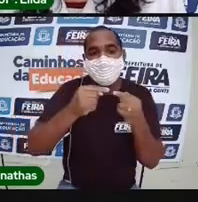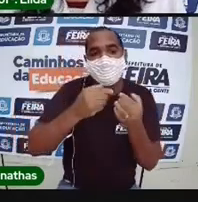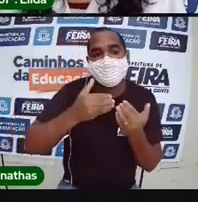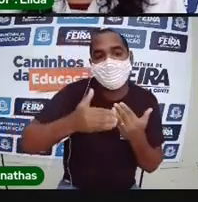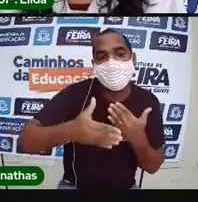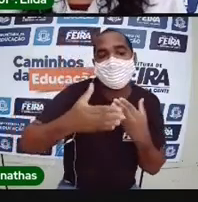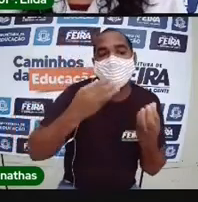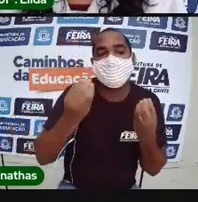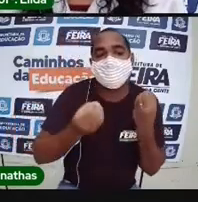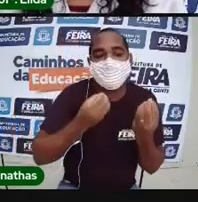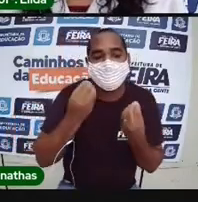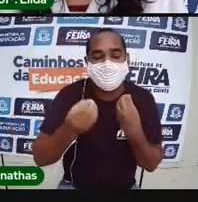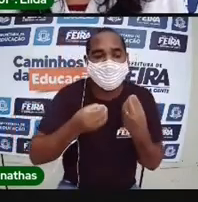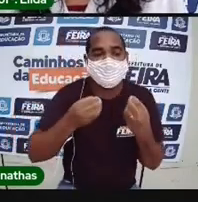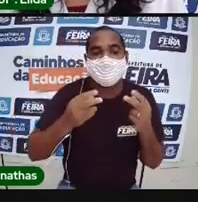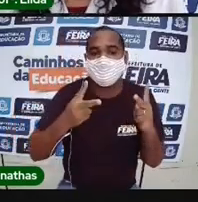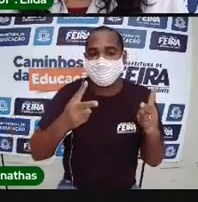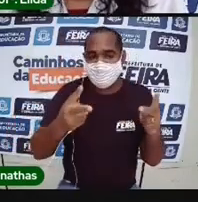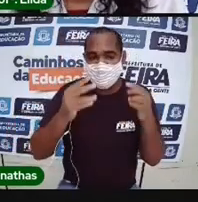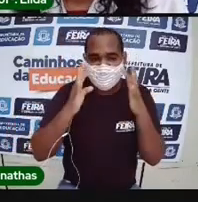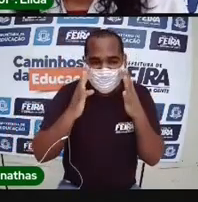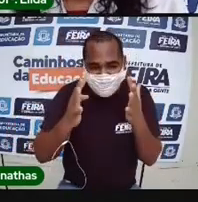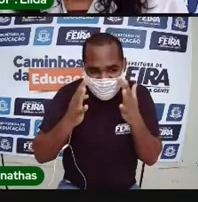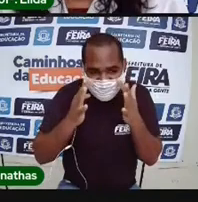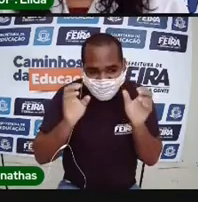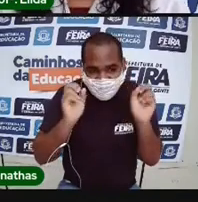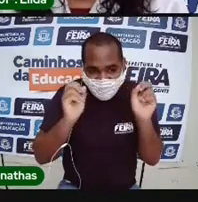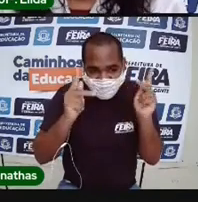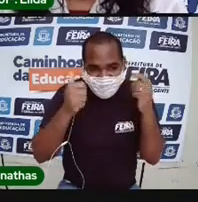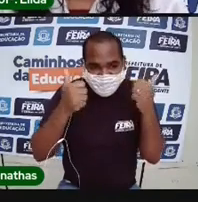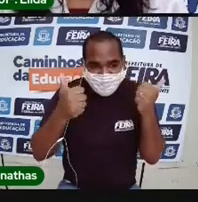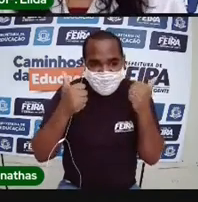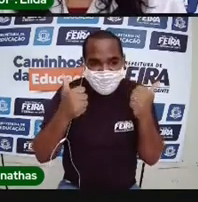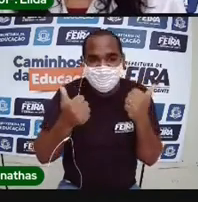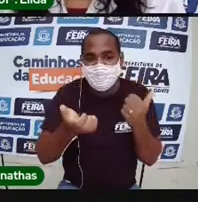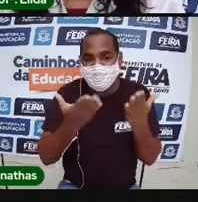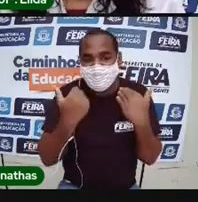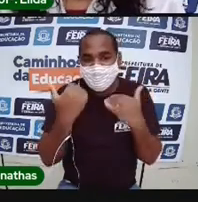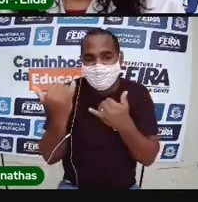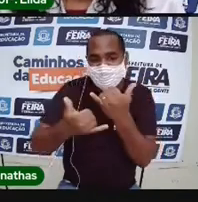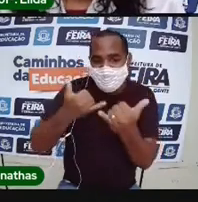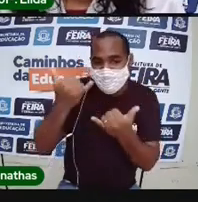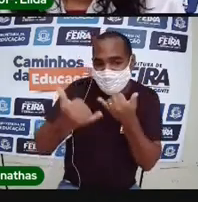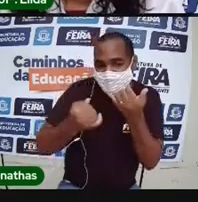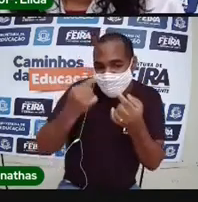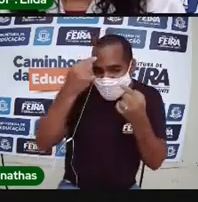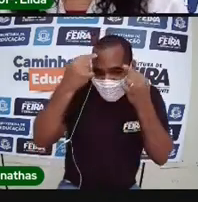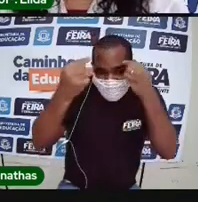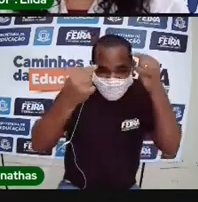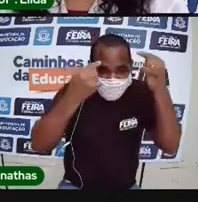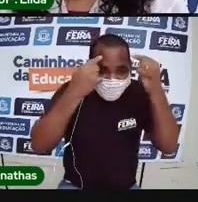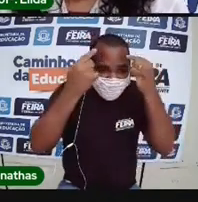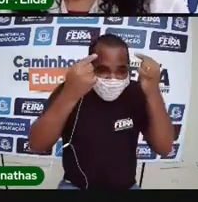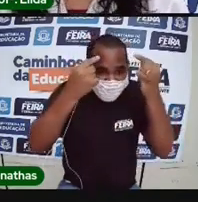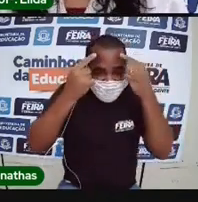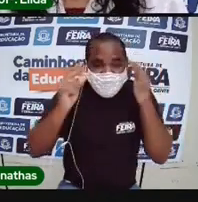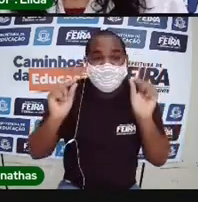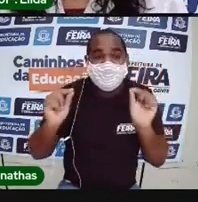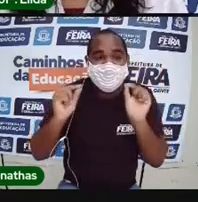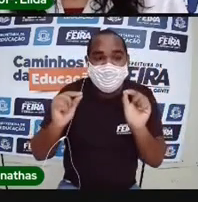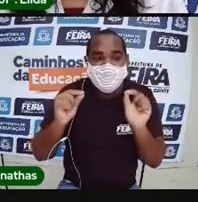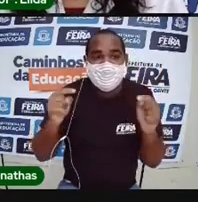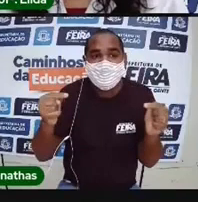Vamos continuar com as adivinhas. Preste bastante atenção. Vamos brincar de adivinha? As